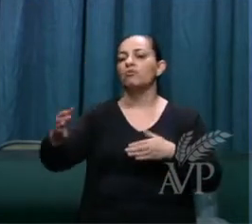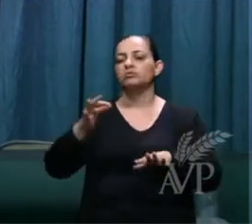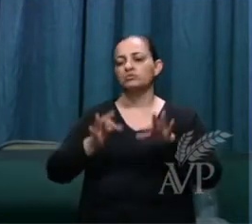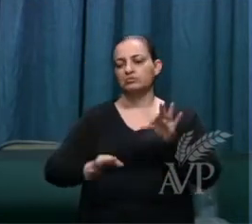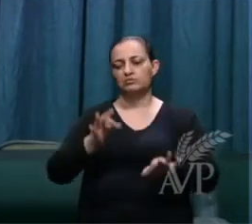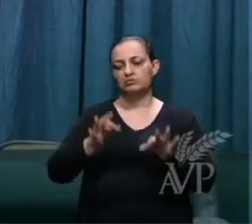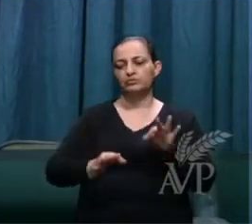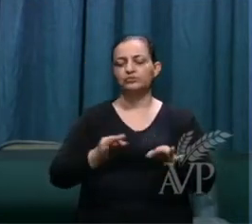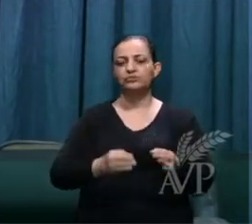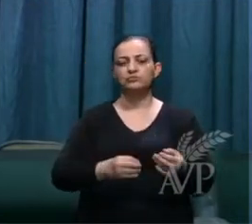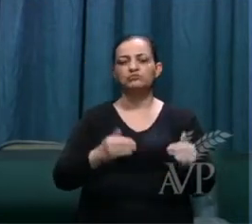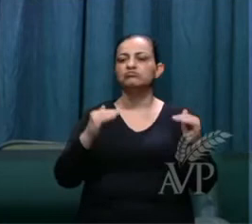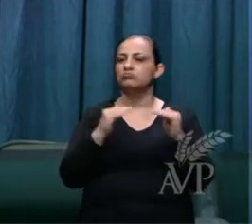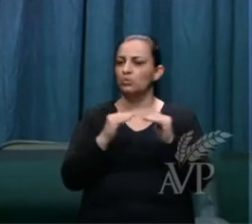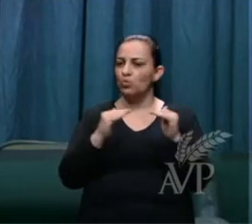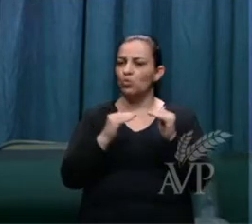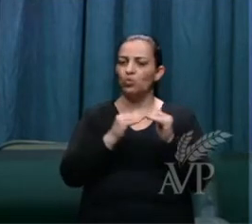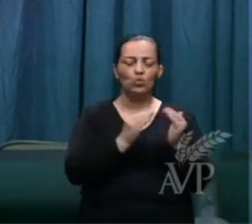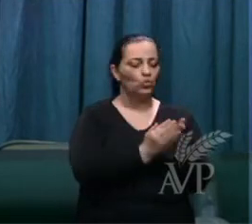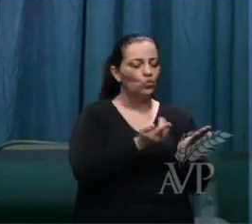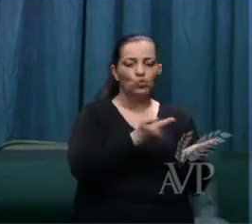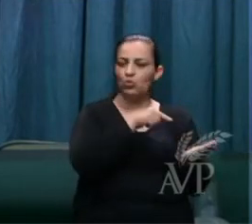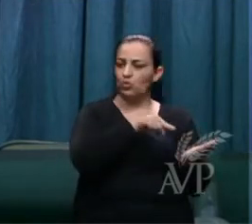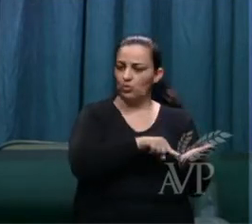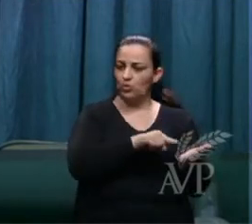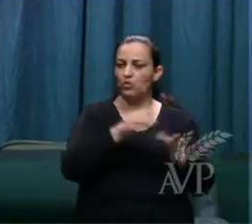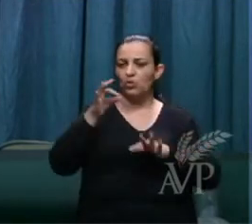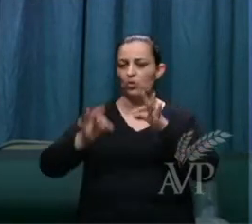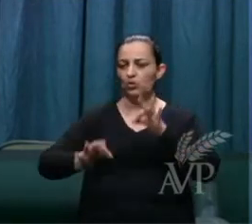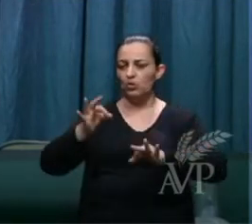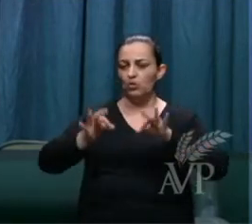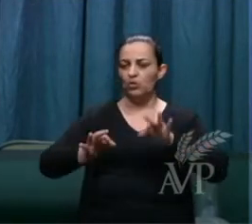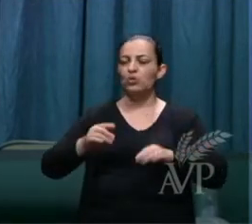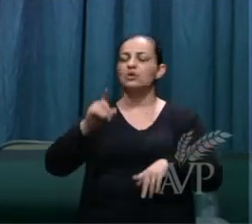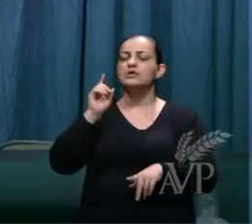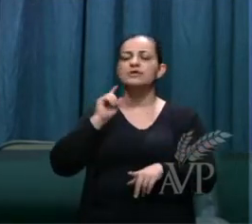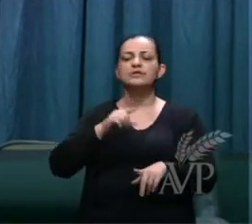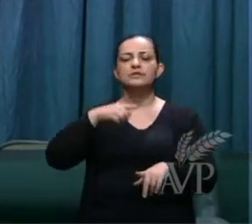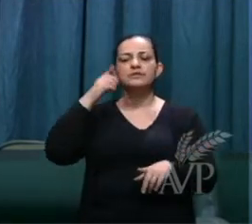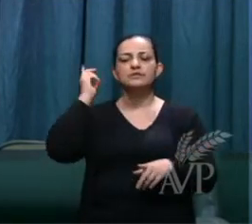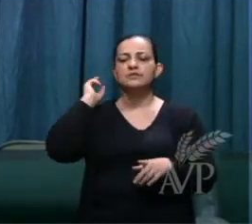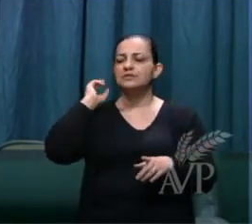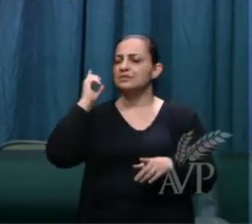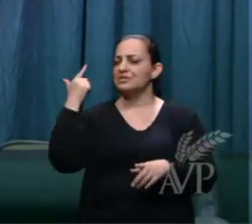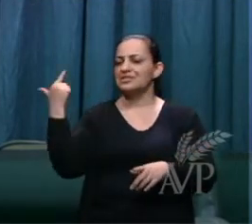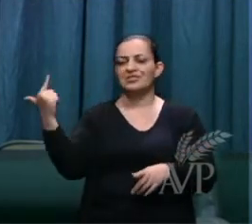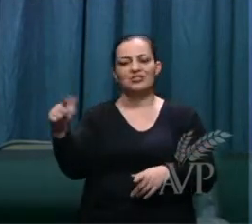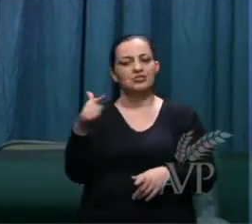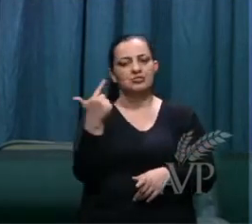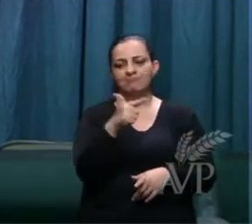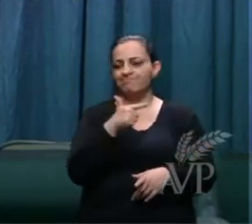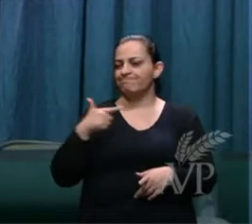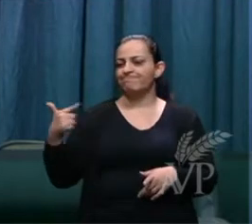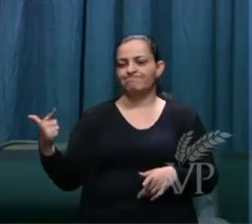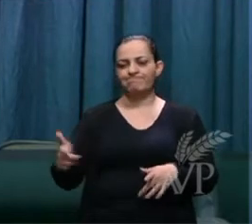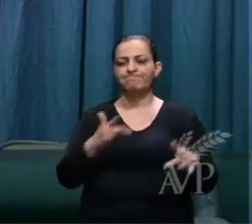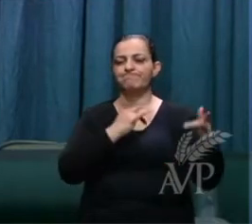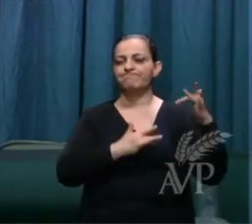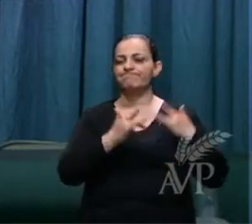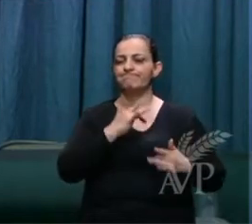acordo com as escrituras, aquele juízo será sem misericórdia.